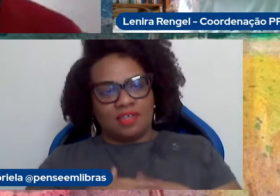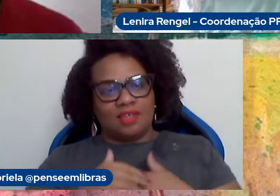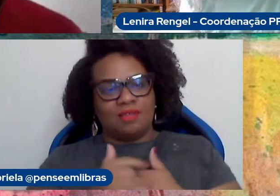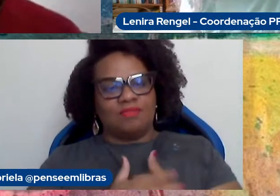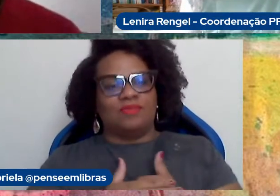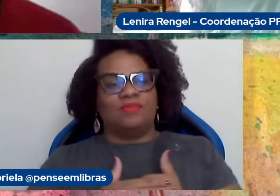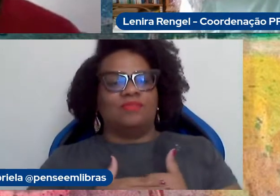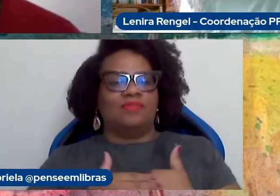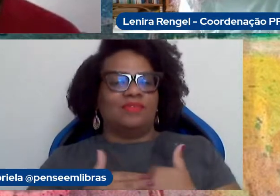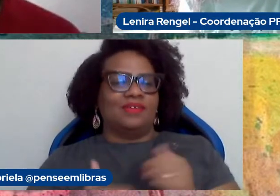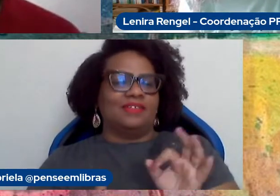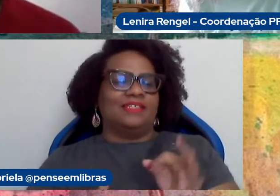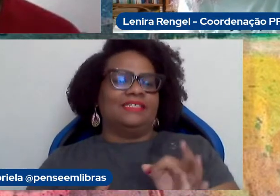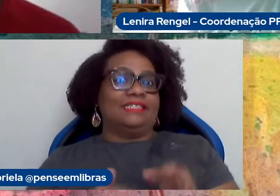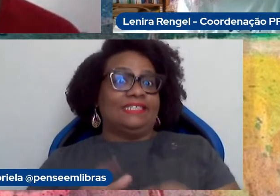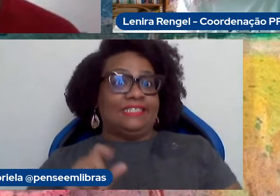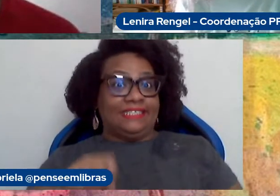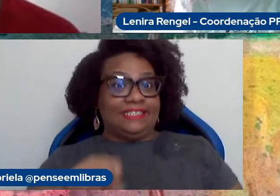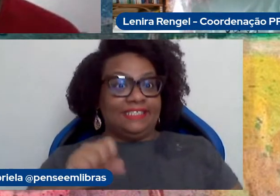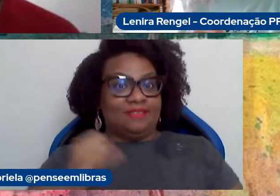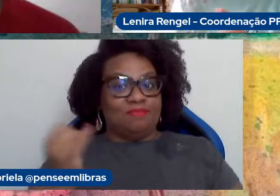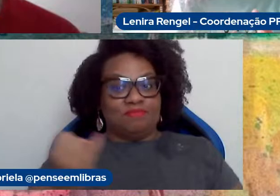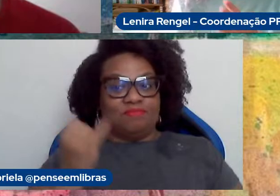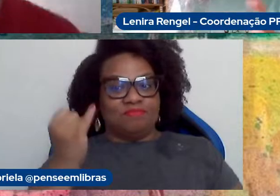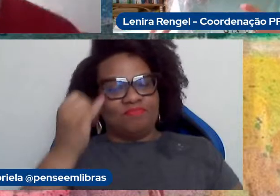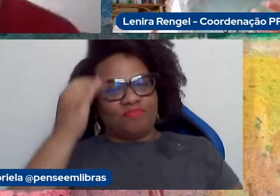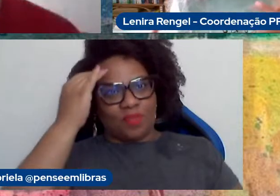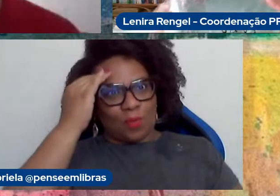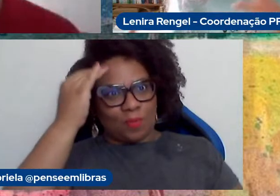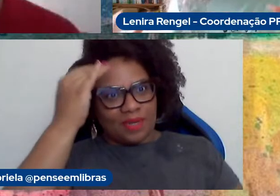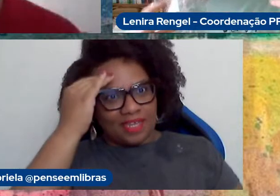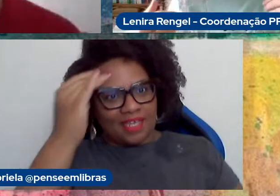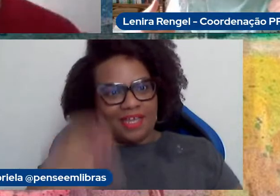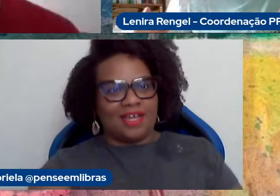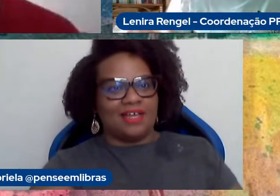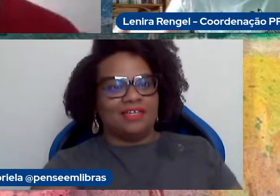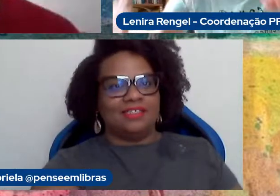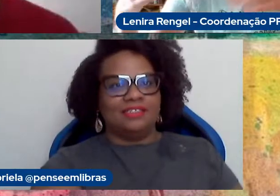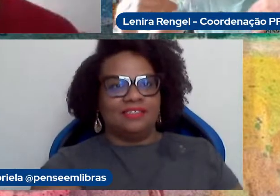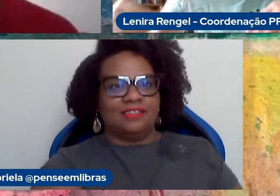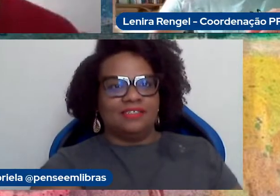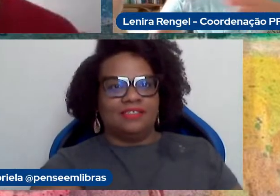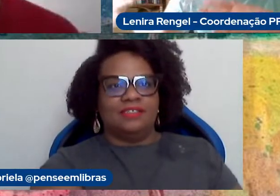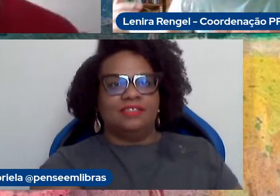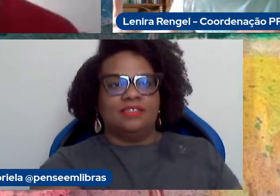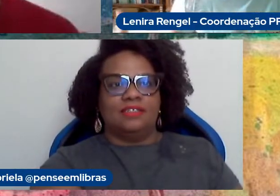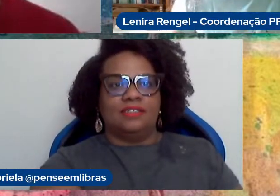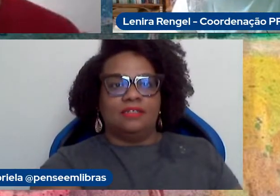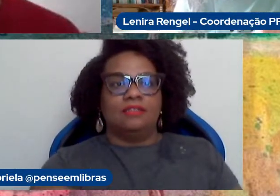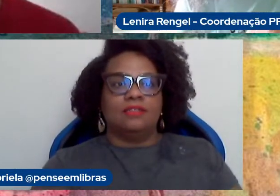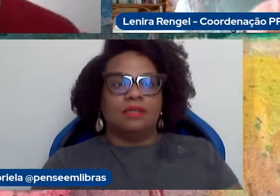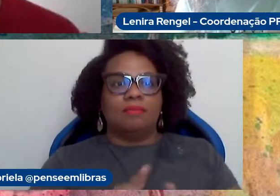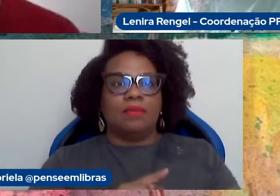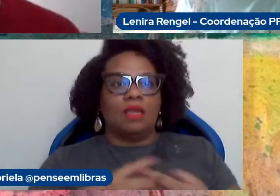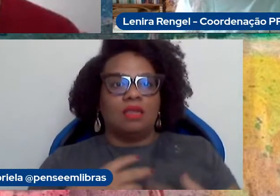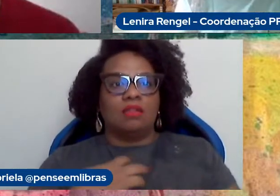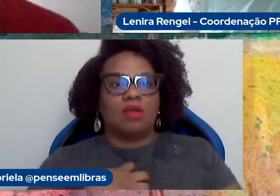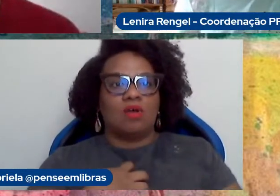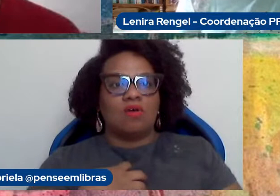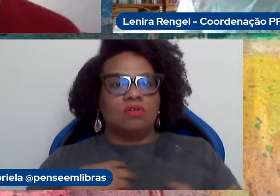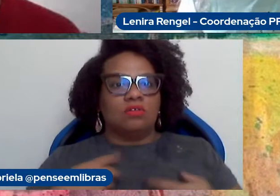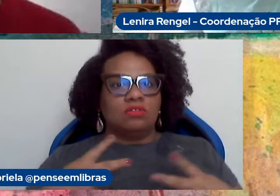Não, muito, muito importante, muito obrigada, e muito, assim, muito, muito nos tocando aqui, né, com o pessoal da dança,